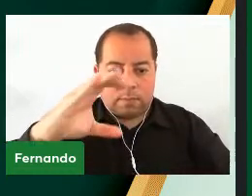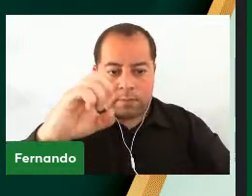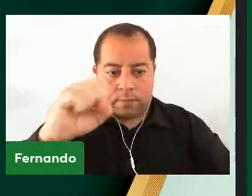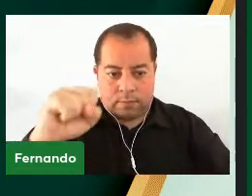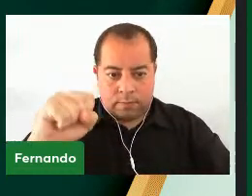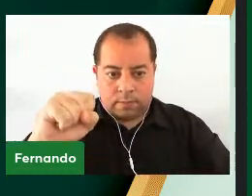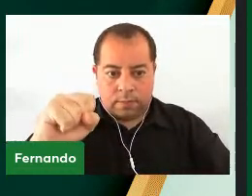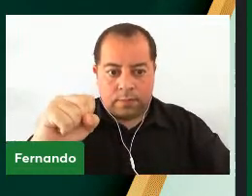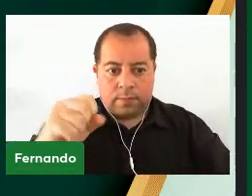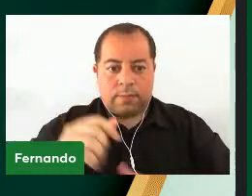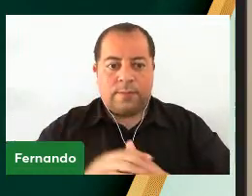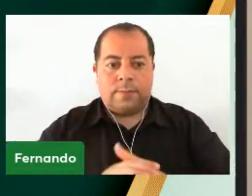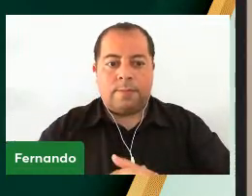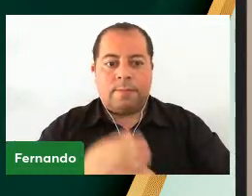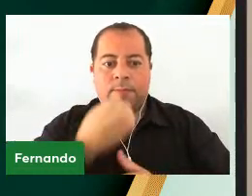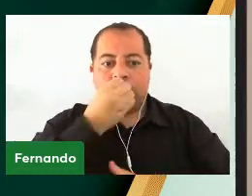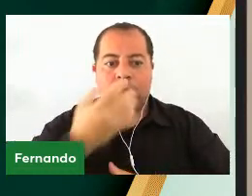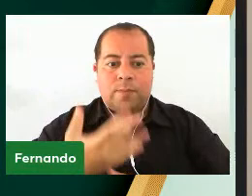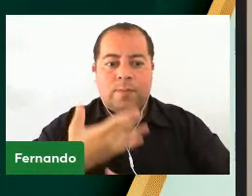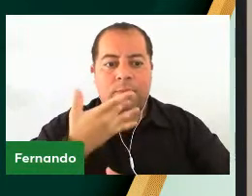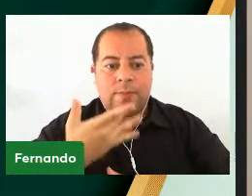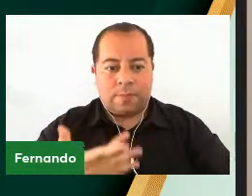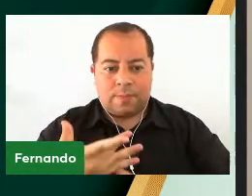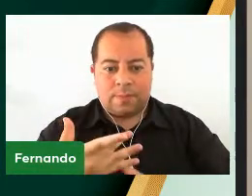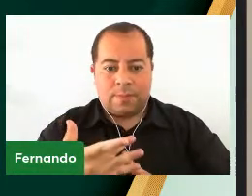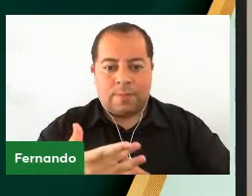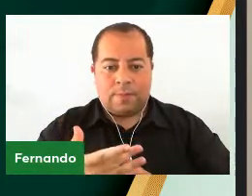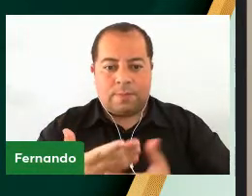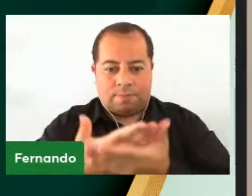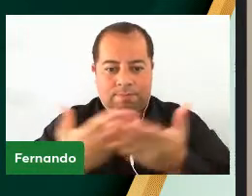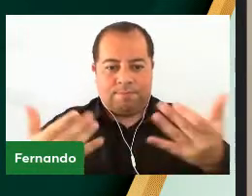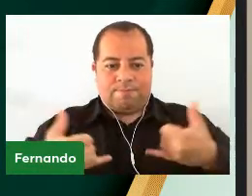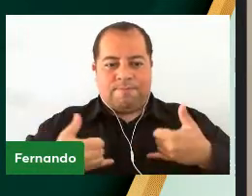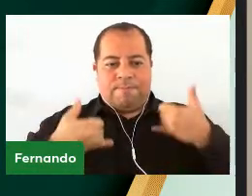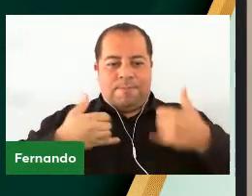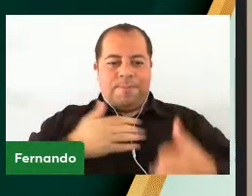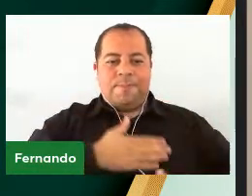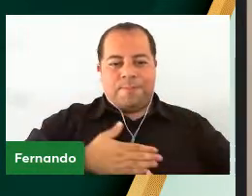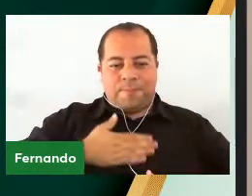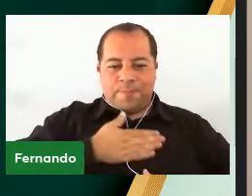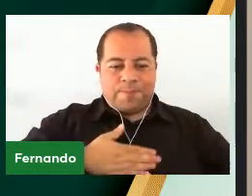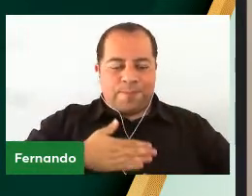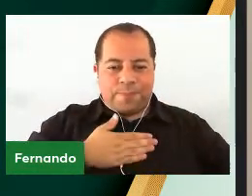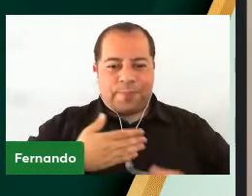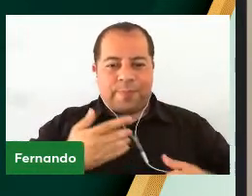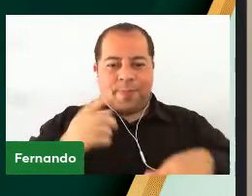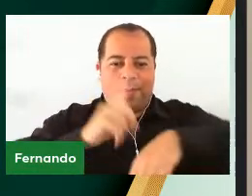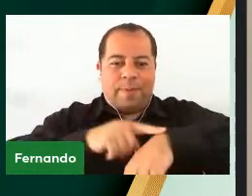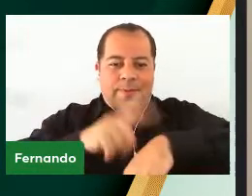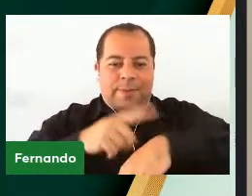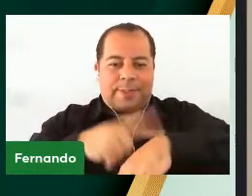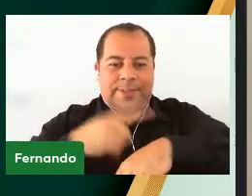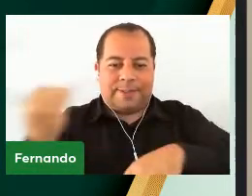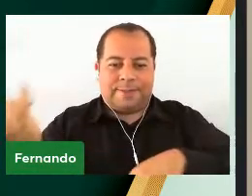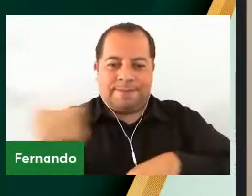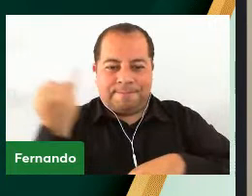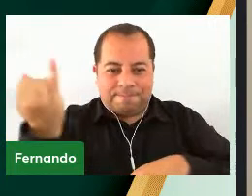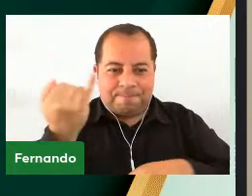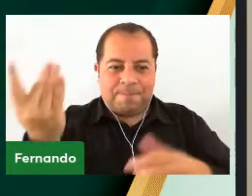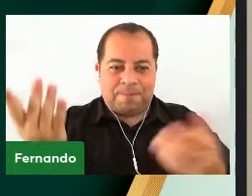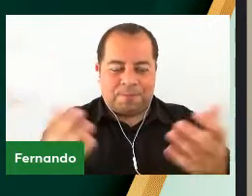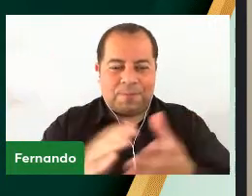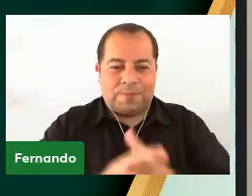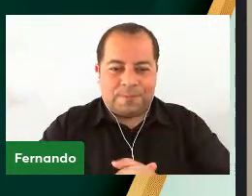Queirol. Boa tarde, Denise. Com muita honra, muita satisfação. Nesse momento tão importante, divido